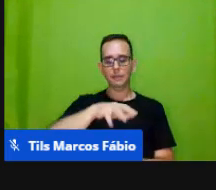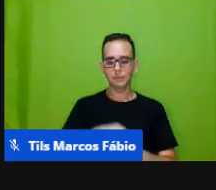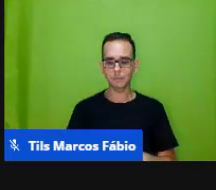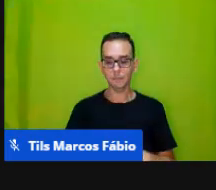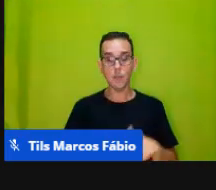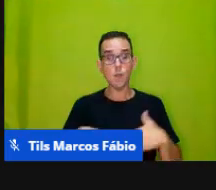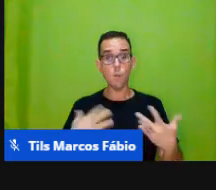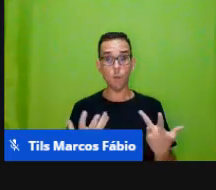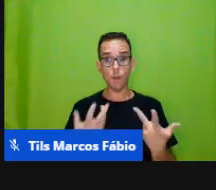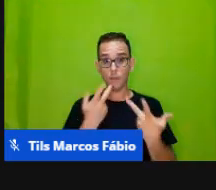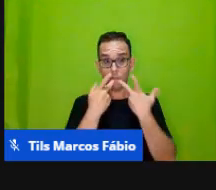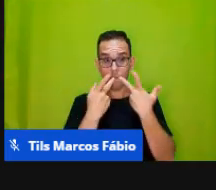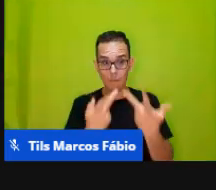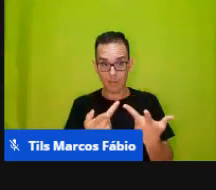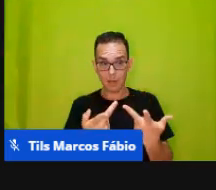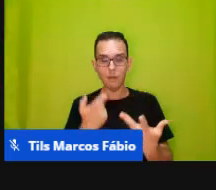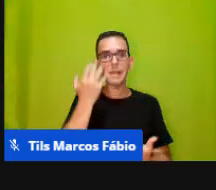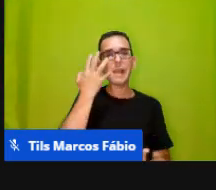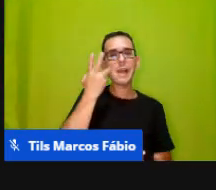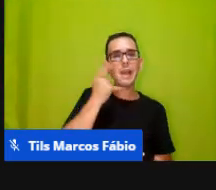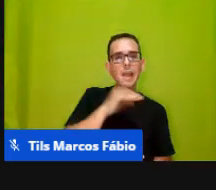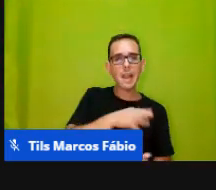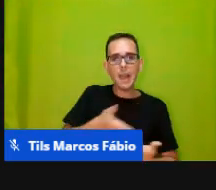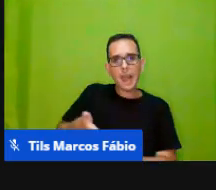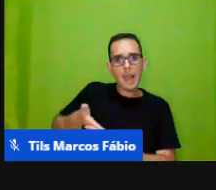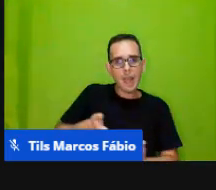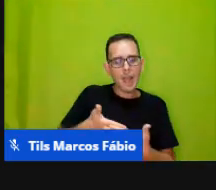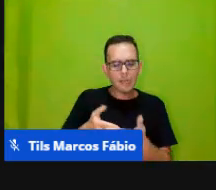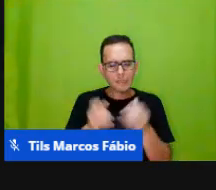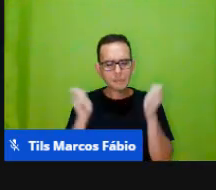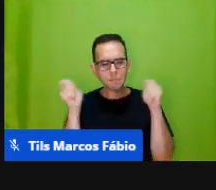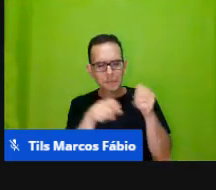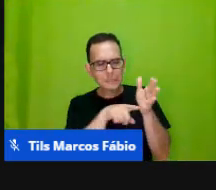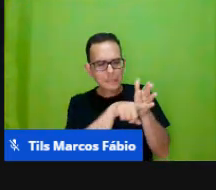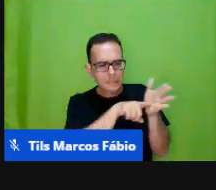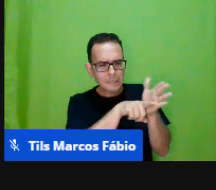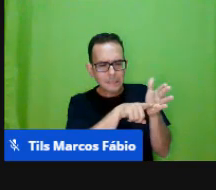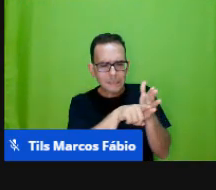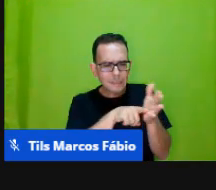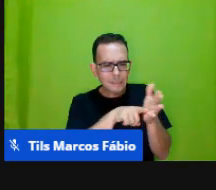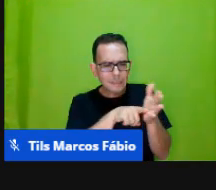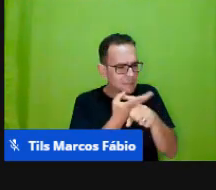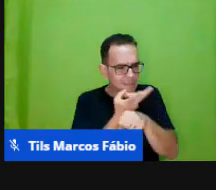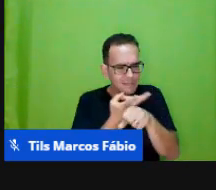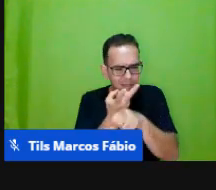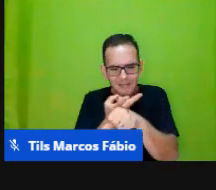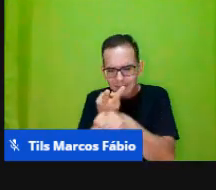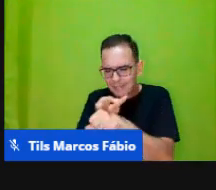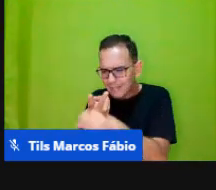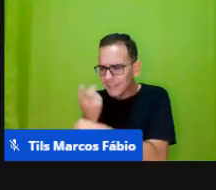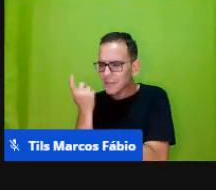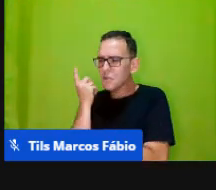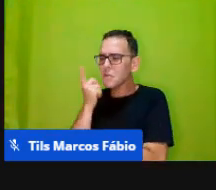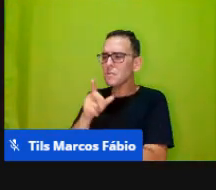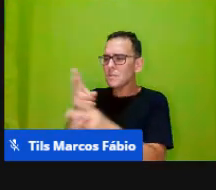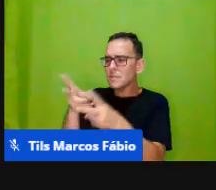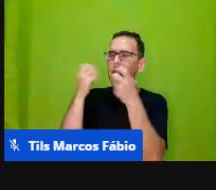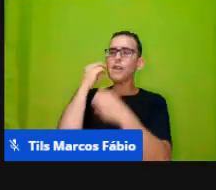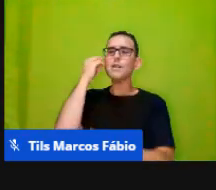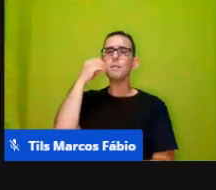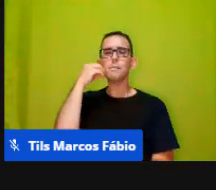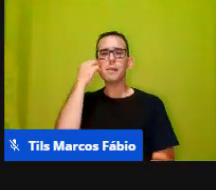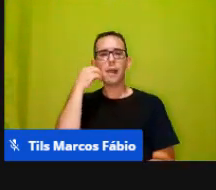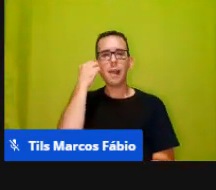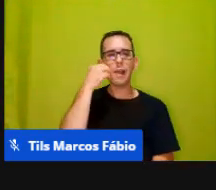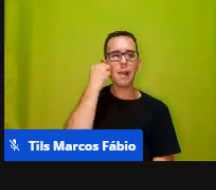explora, explorando esses materiais, explorando o espaço, ele vai ter oportunidade de experimentar essas